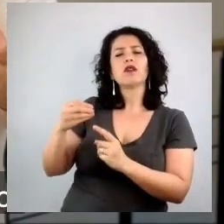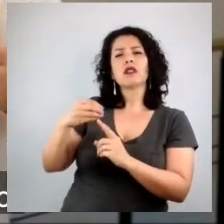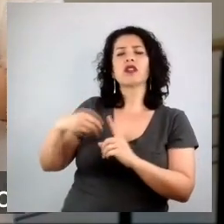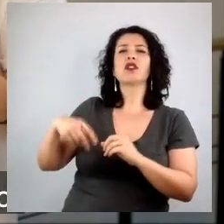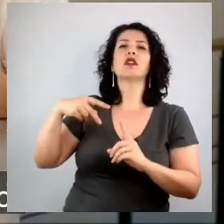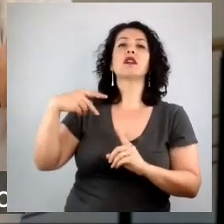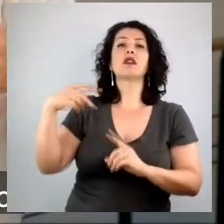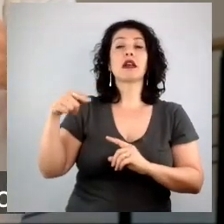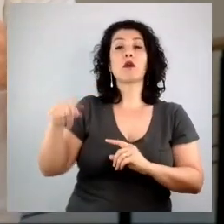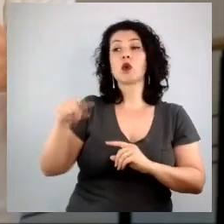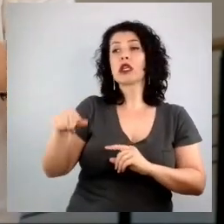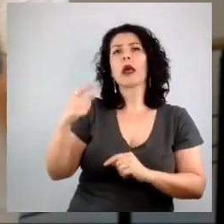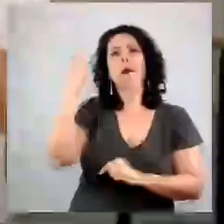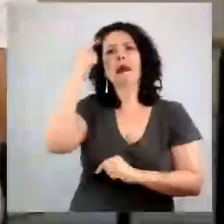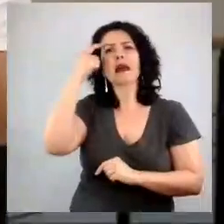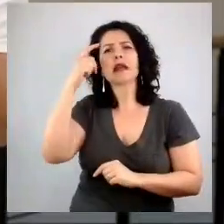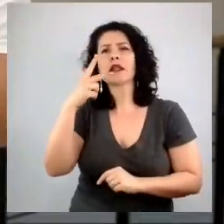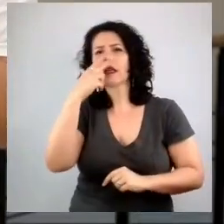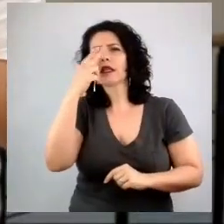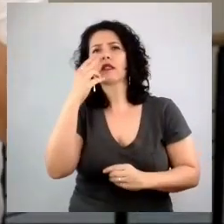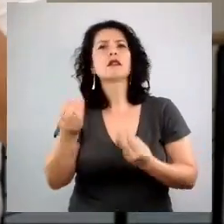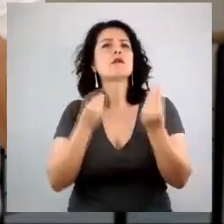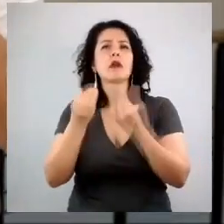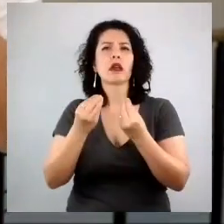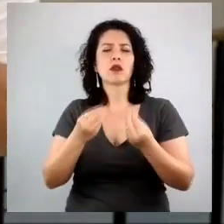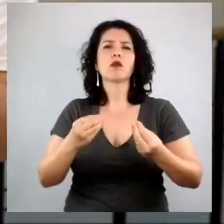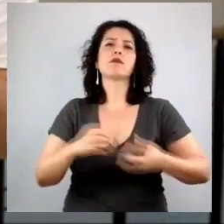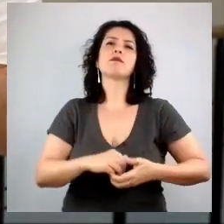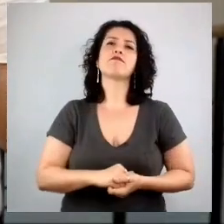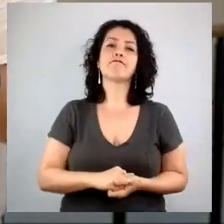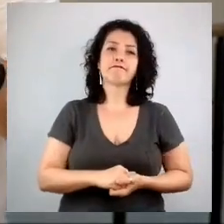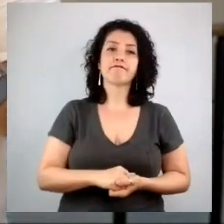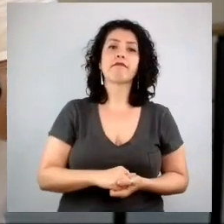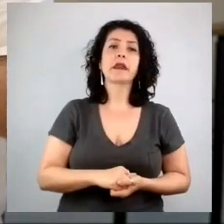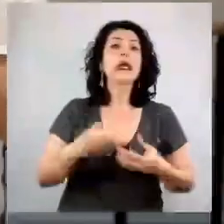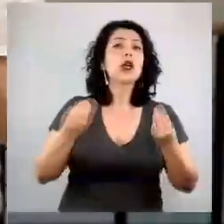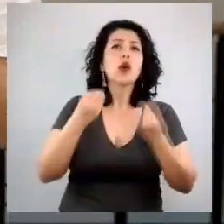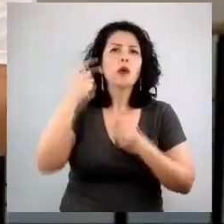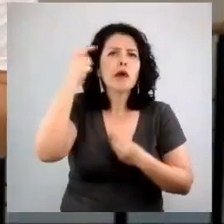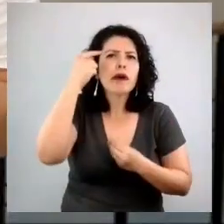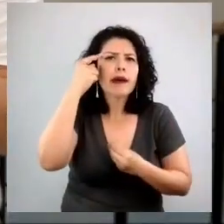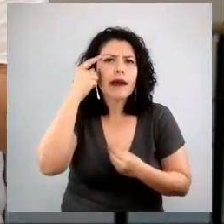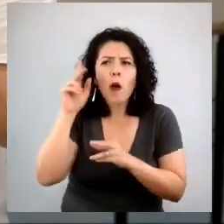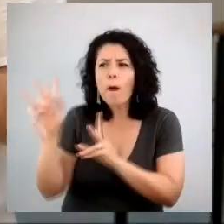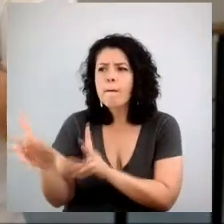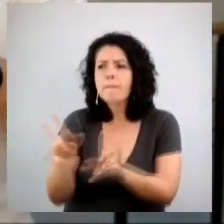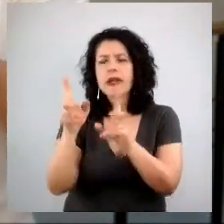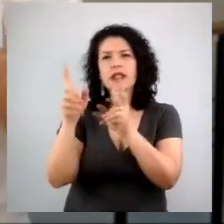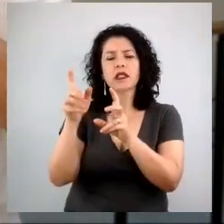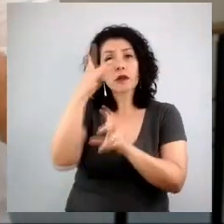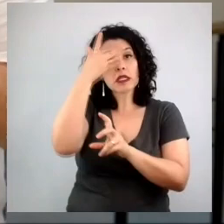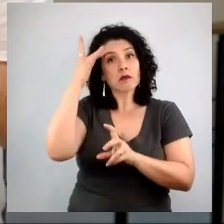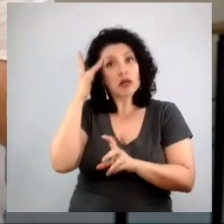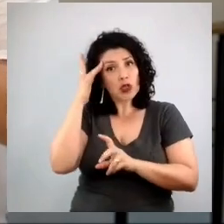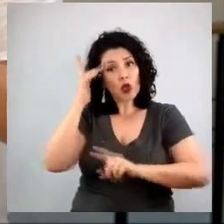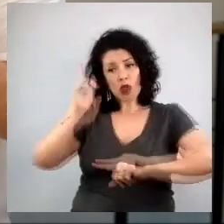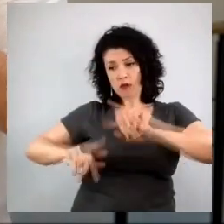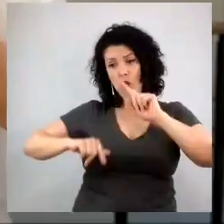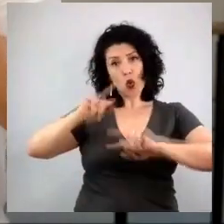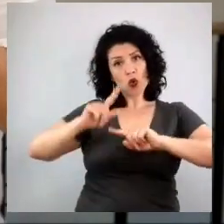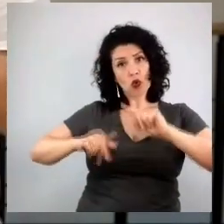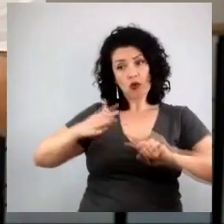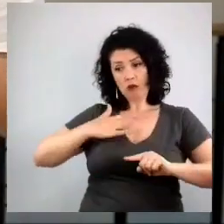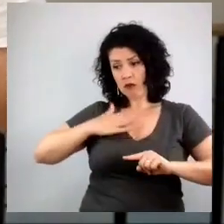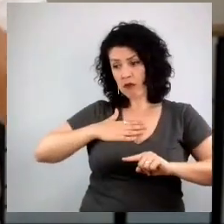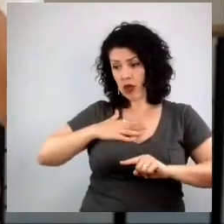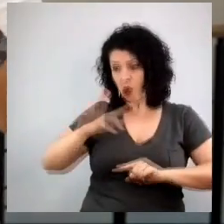que eu venho fazendo e como eu consigo encontrar ali algumas dessas verdades, sabe, de como as pessoas de fato usam o meu produto, de fato enxergam